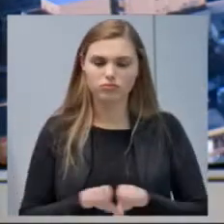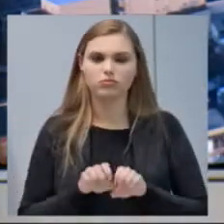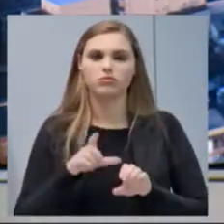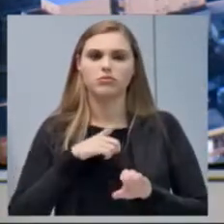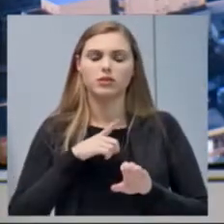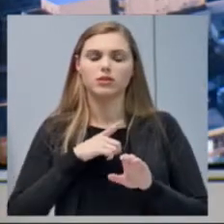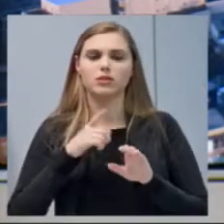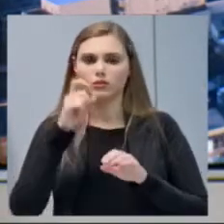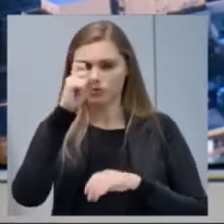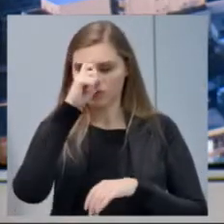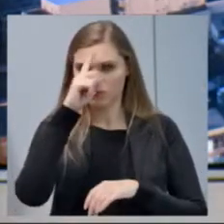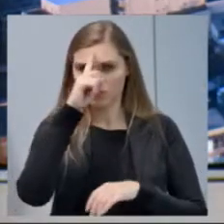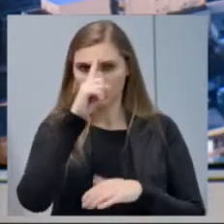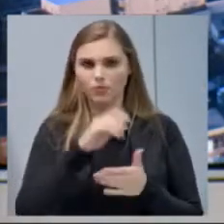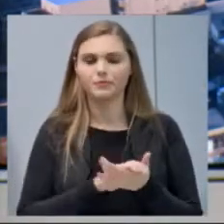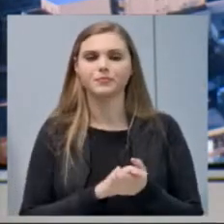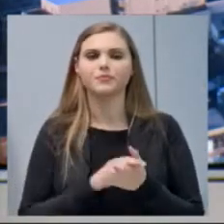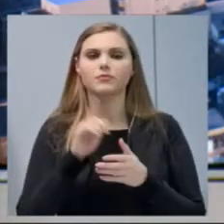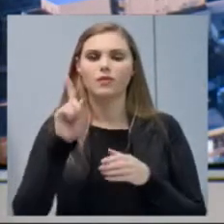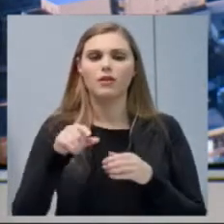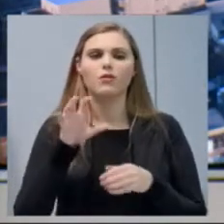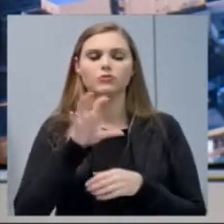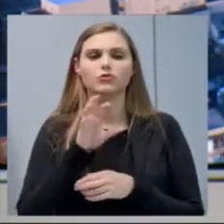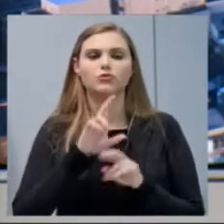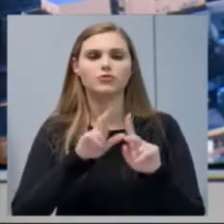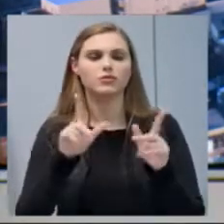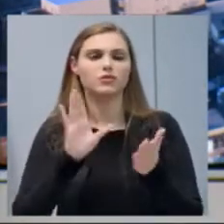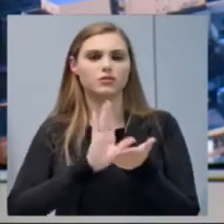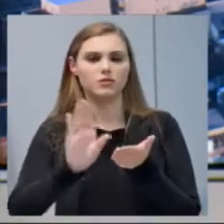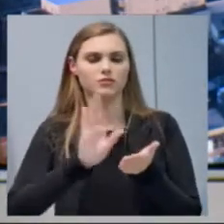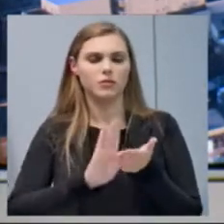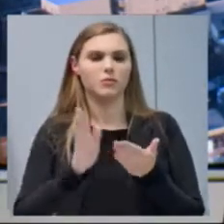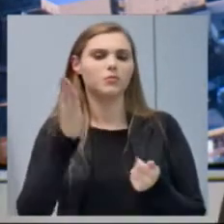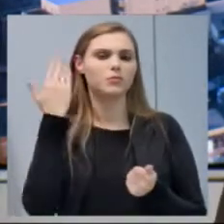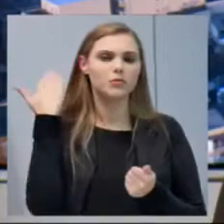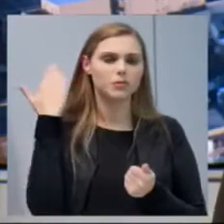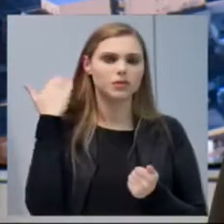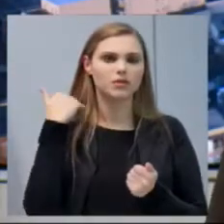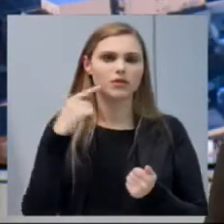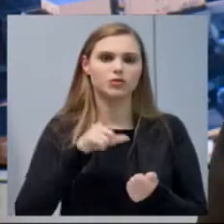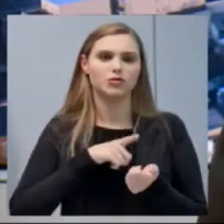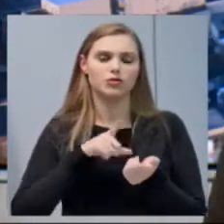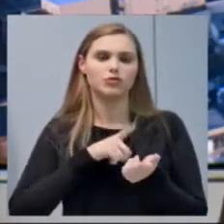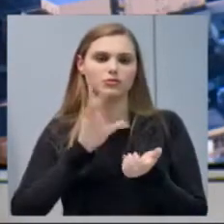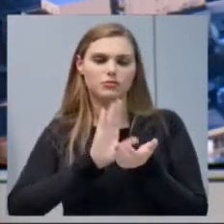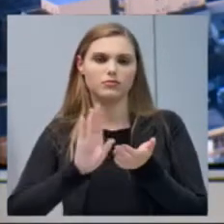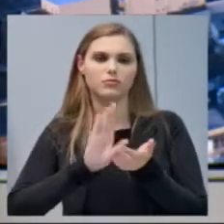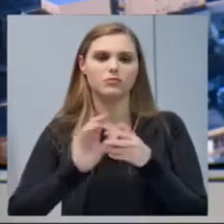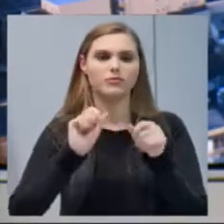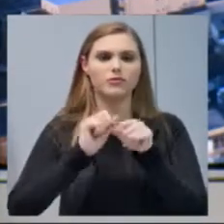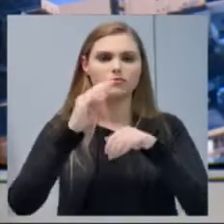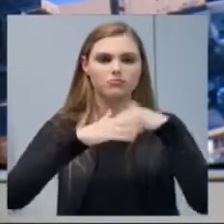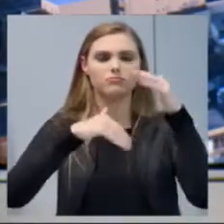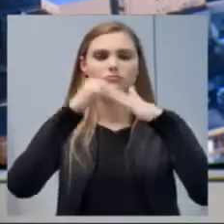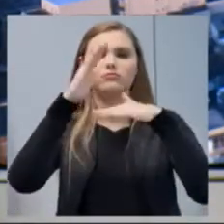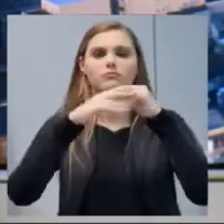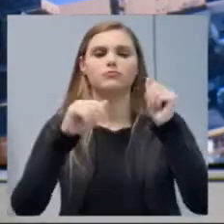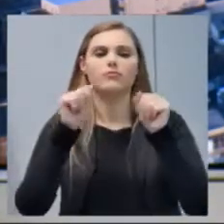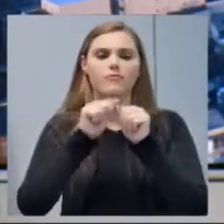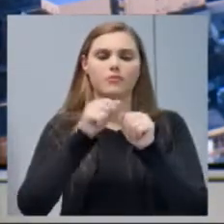vem de uma modalidade diferenciada, que no passado vinha recurso para construir obras ou fazer postos de saúde,